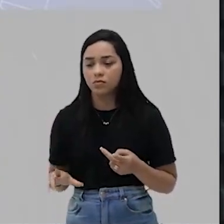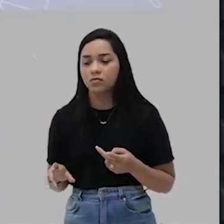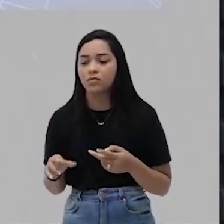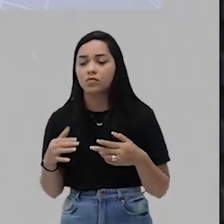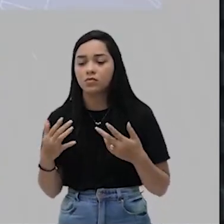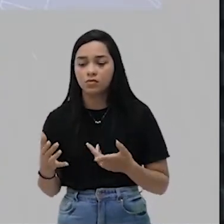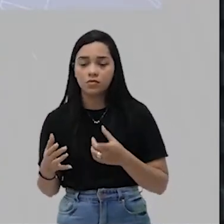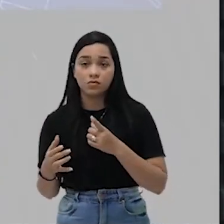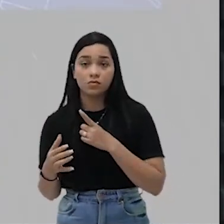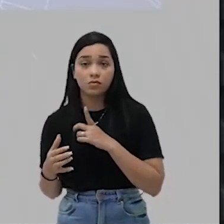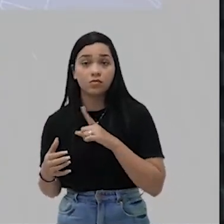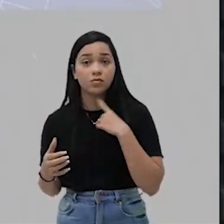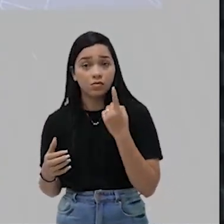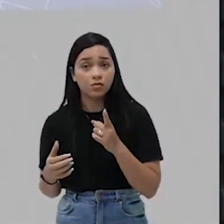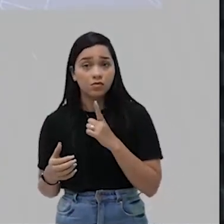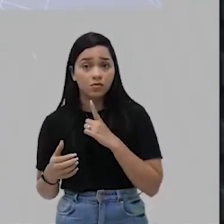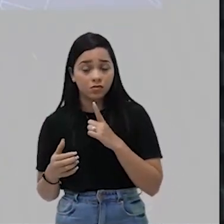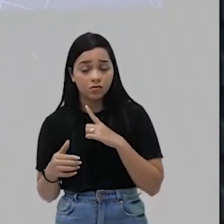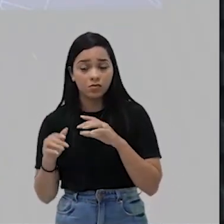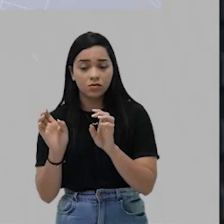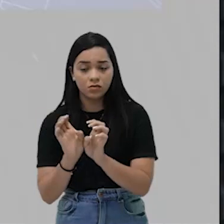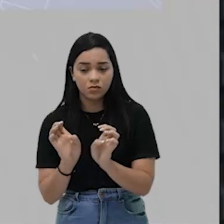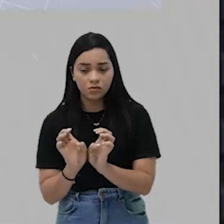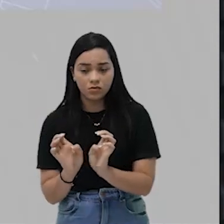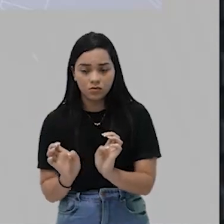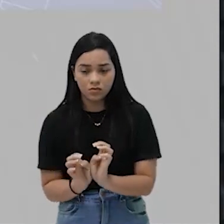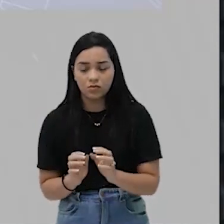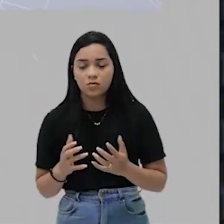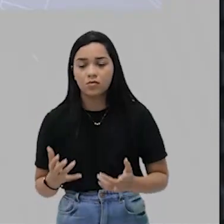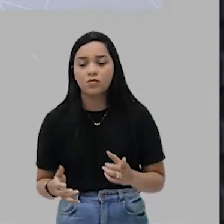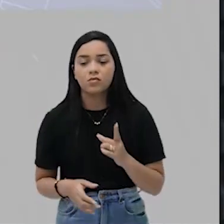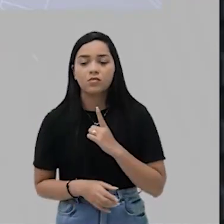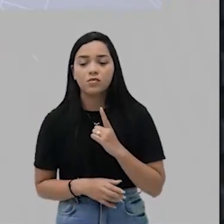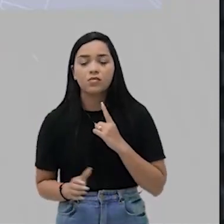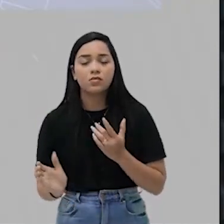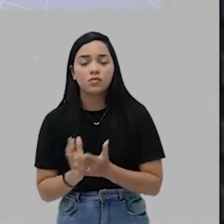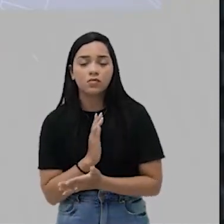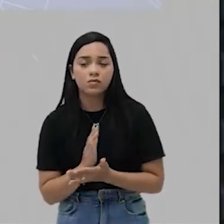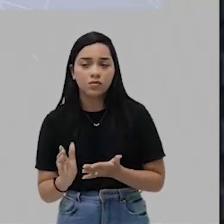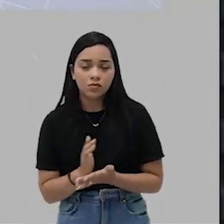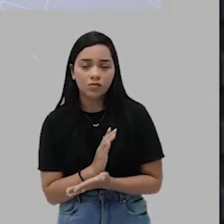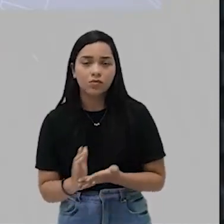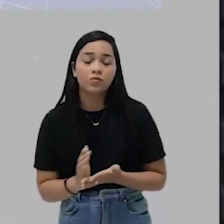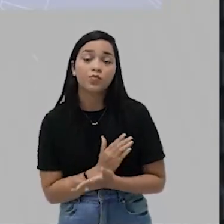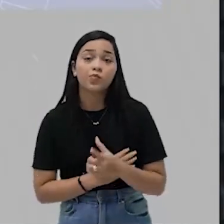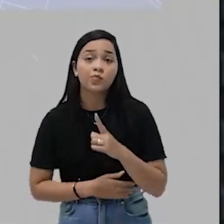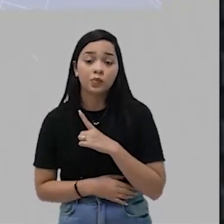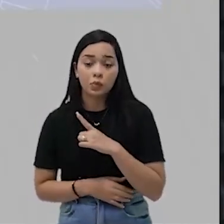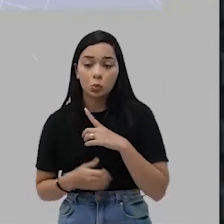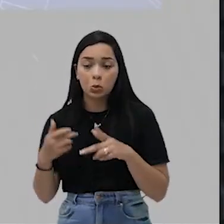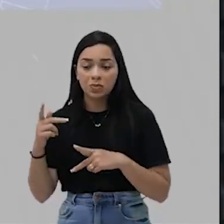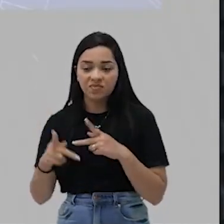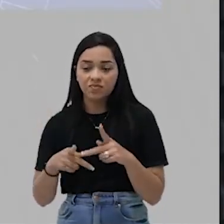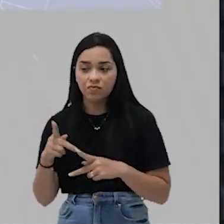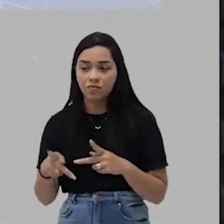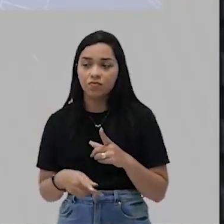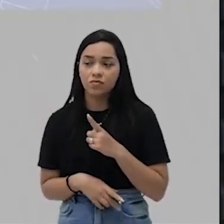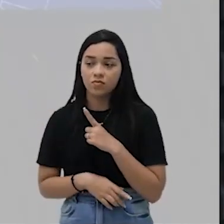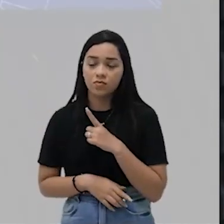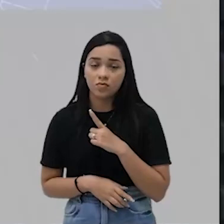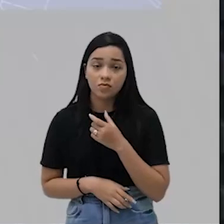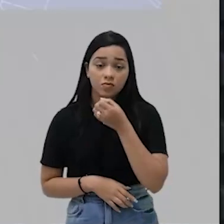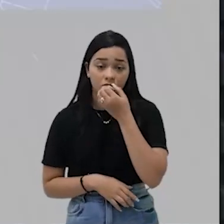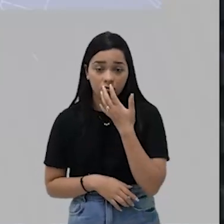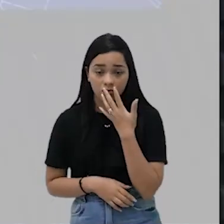Então, nós temos uma estrutura ao ponto que alguns consideram esses povos como povos de alta